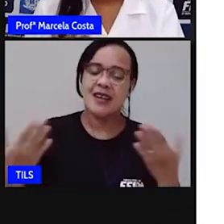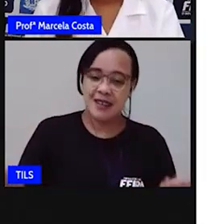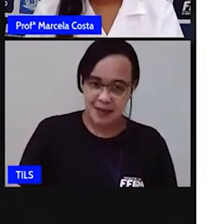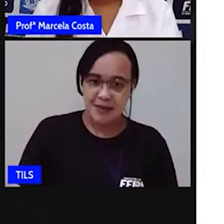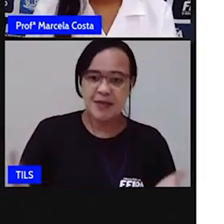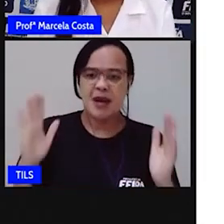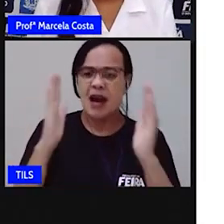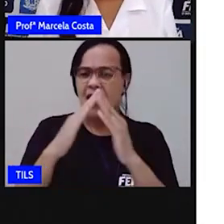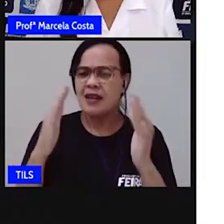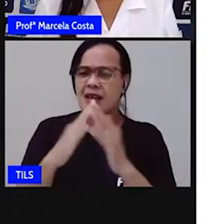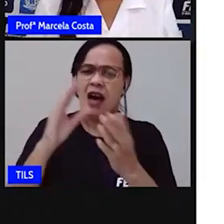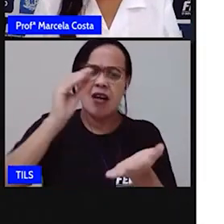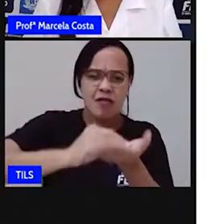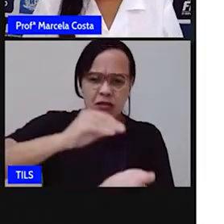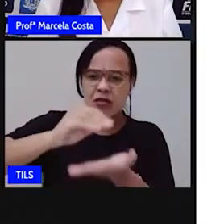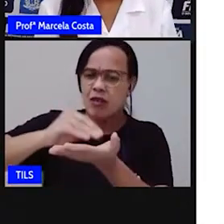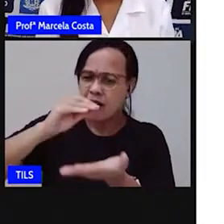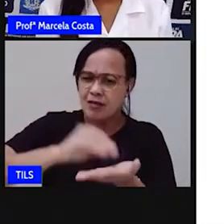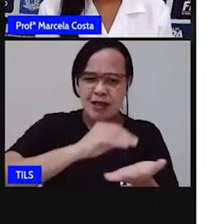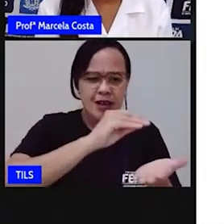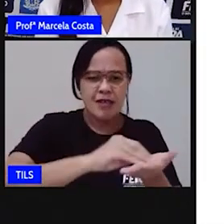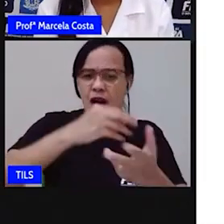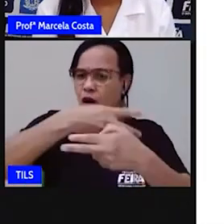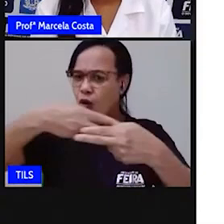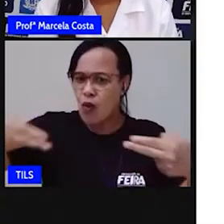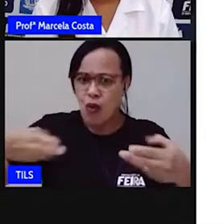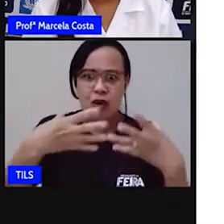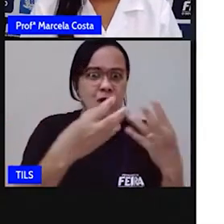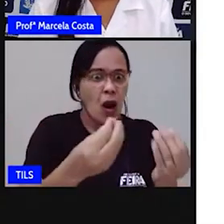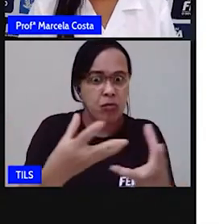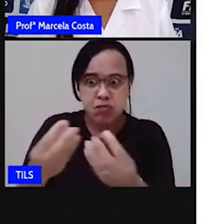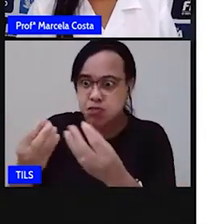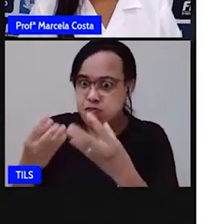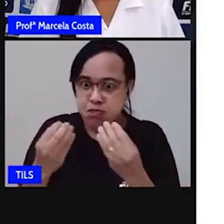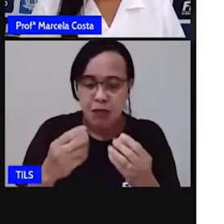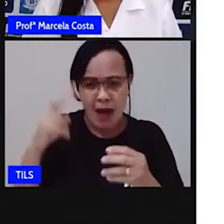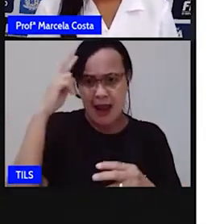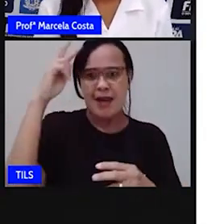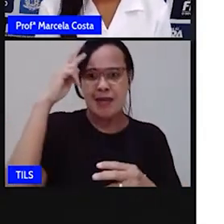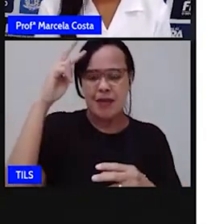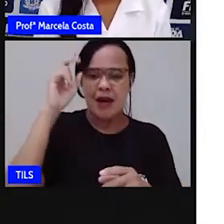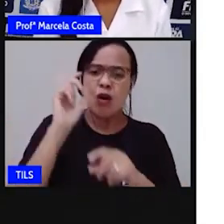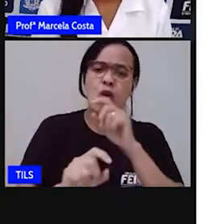casa faltava um monte de coisa. Você lembra o que é que faltava nessa casa?